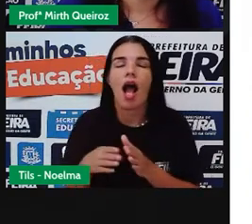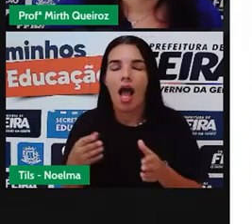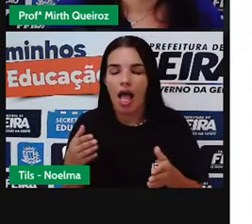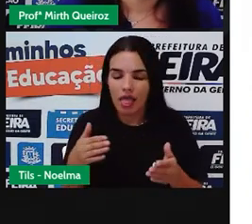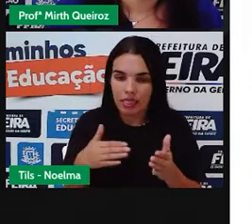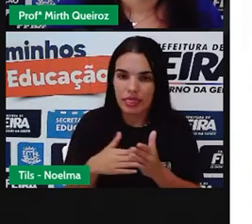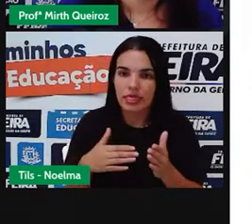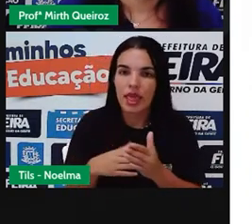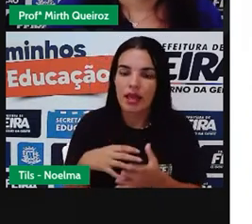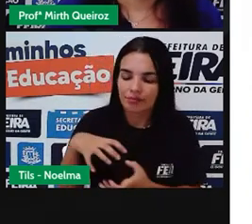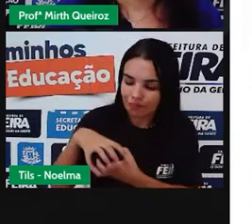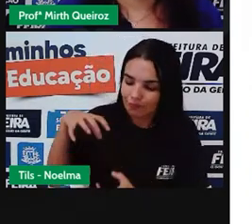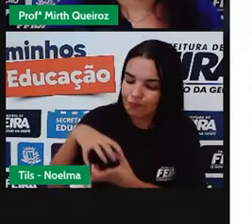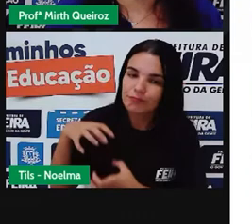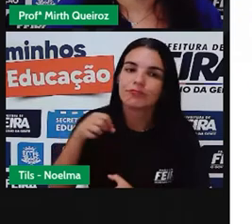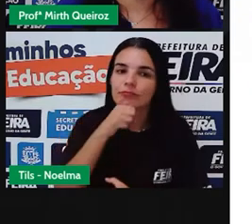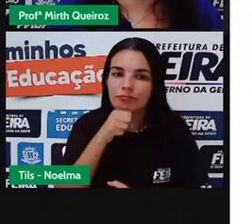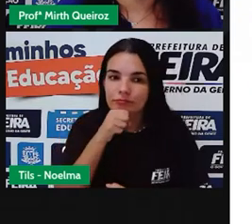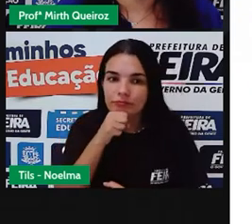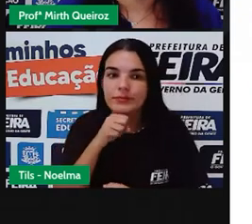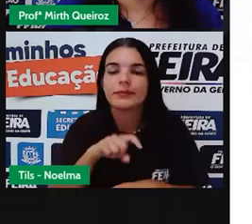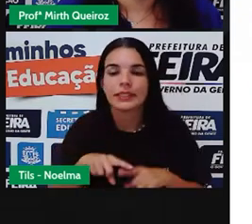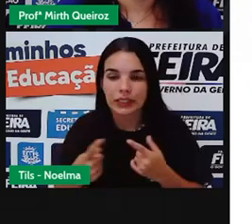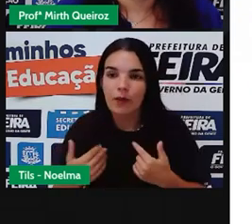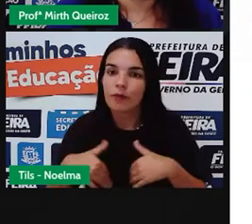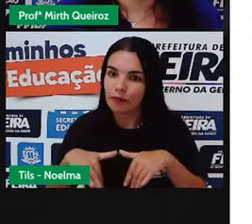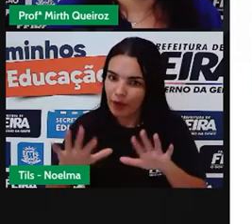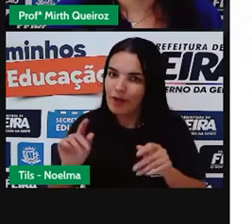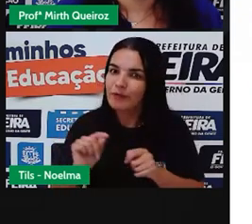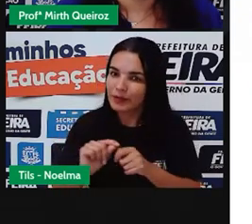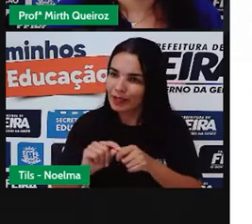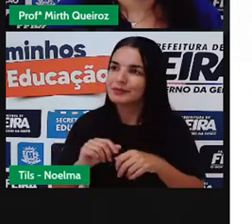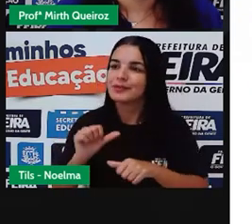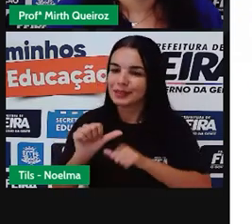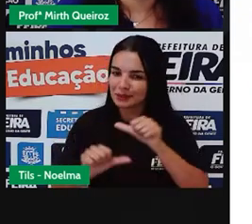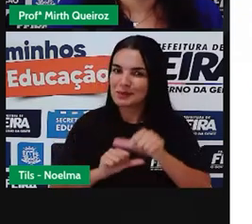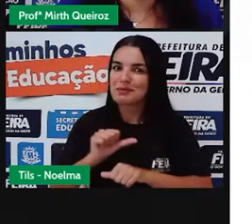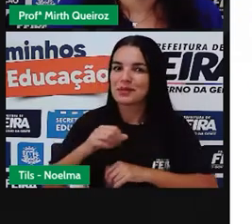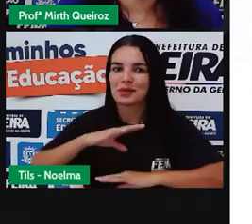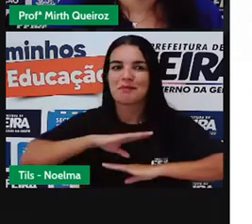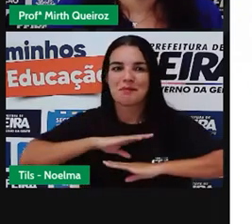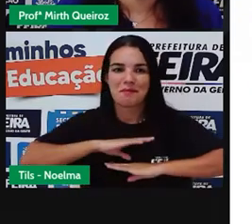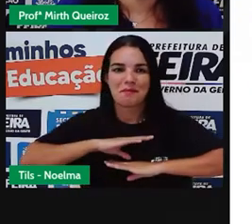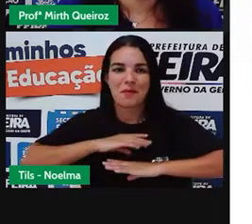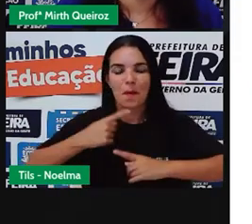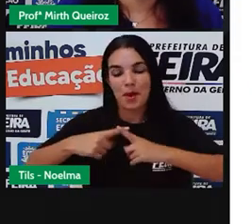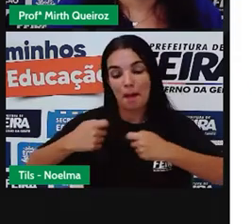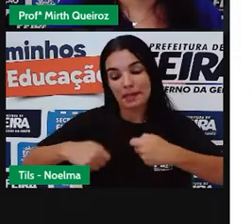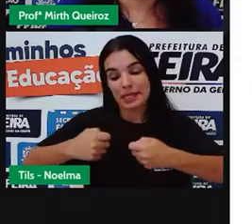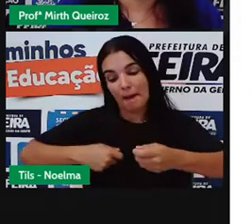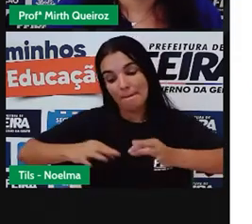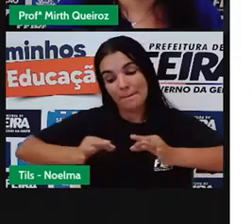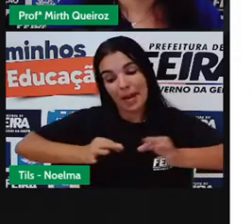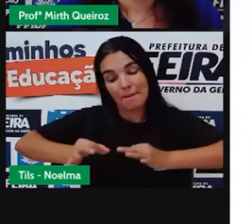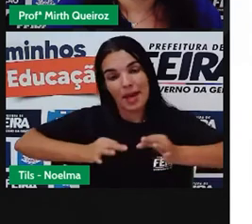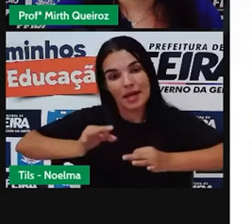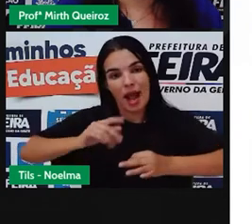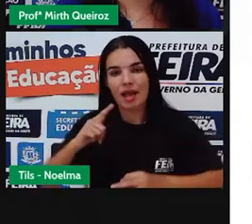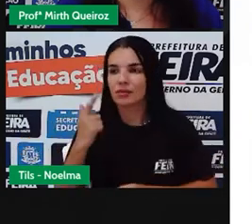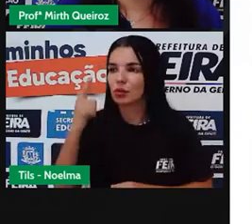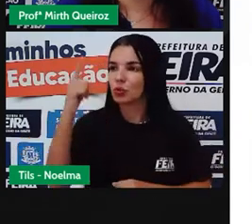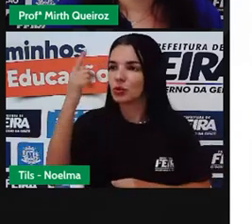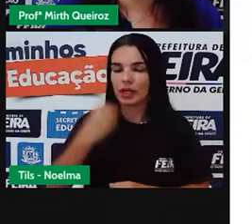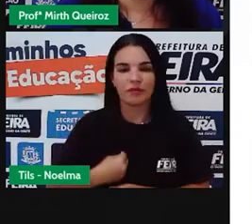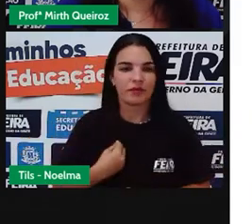chegar até a venice, ela vai passar por essa fase, né? De transformação, de preparação do nosso corpo pra vida adulta.